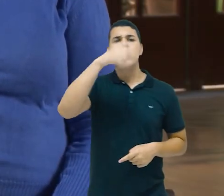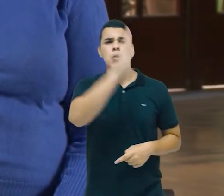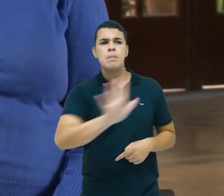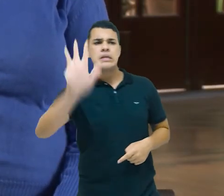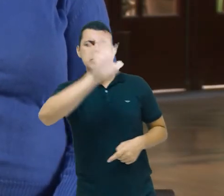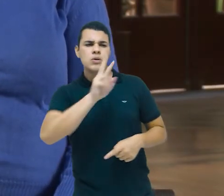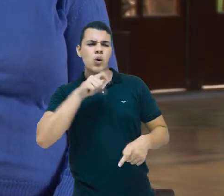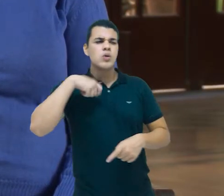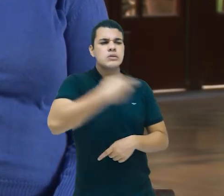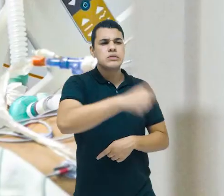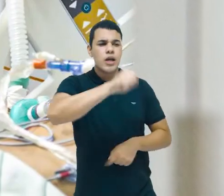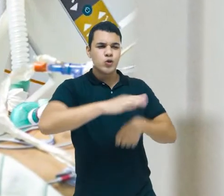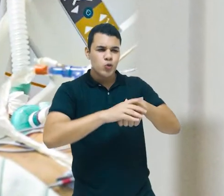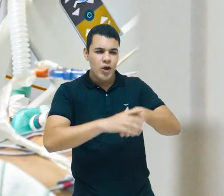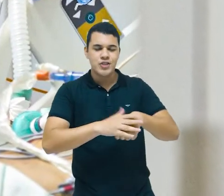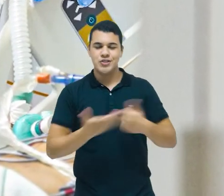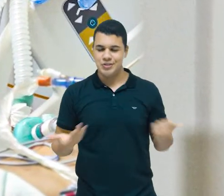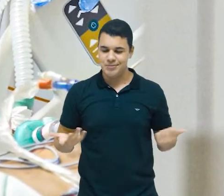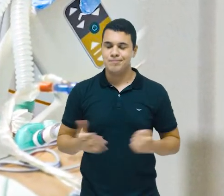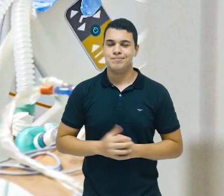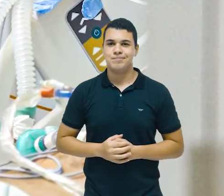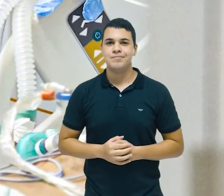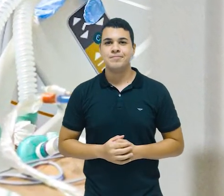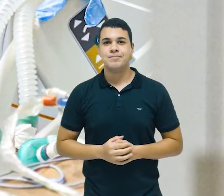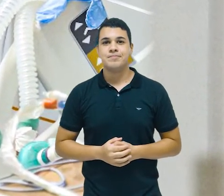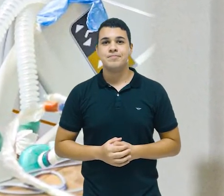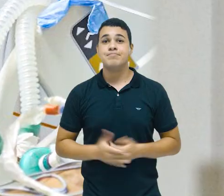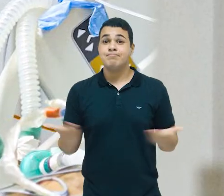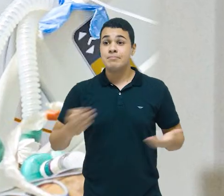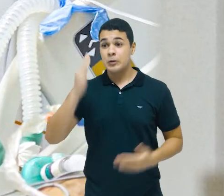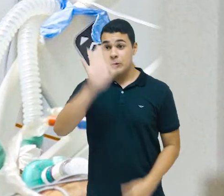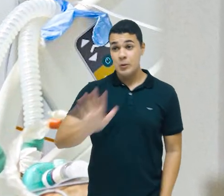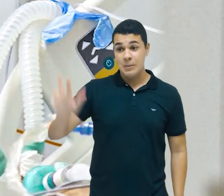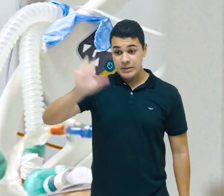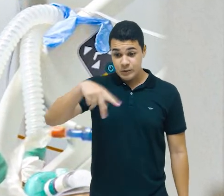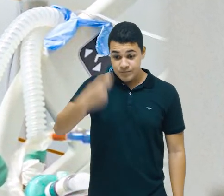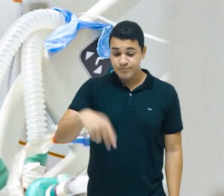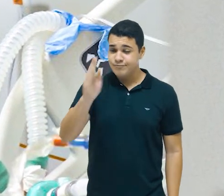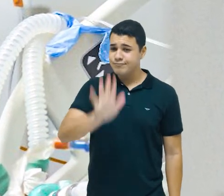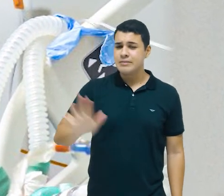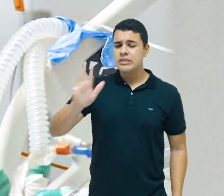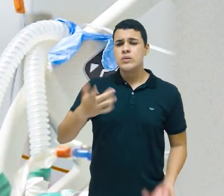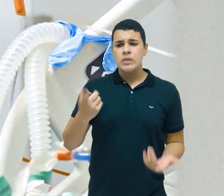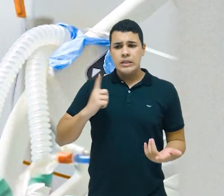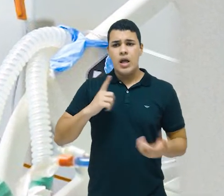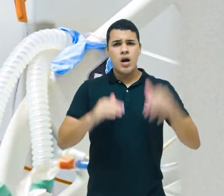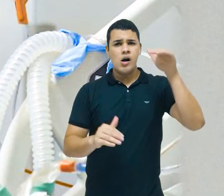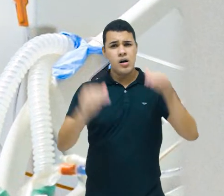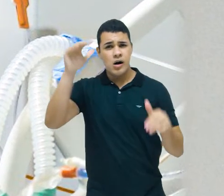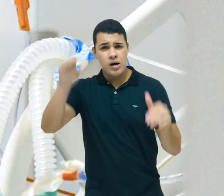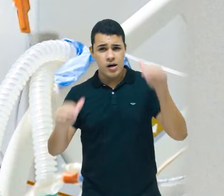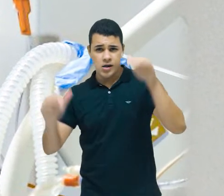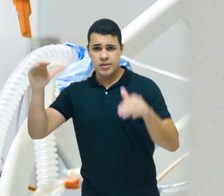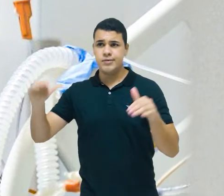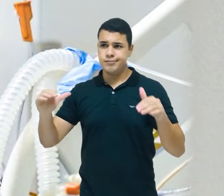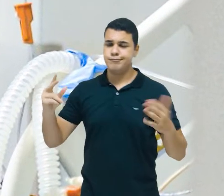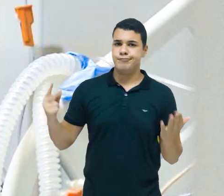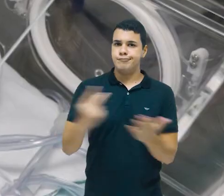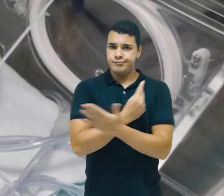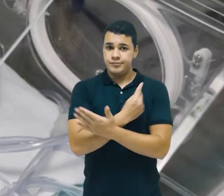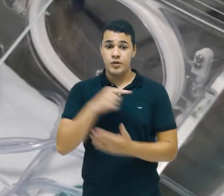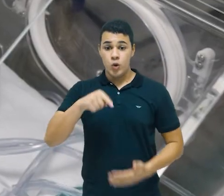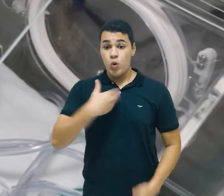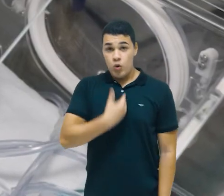nenhum, um grande hospital. Em um país como o nosso, em que a desigualdade é enorme, o Estado deve